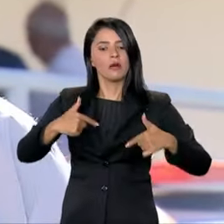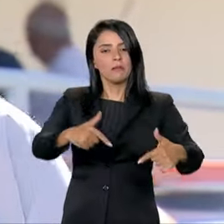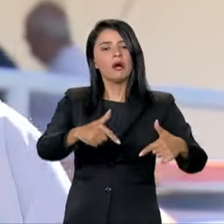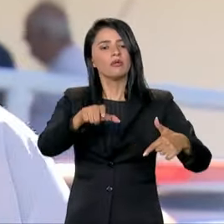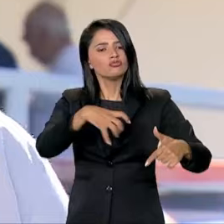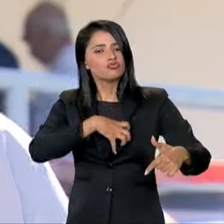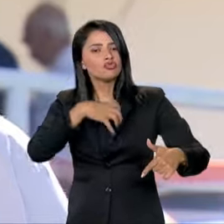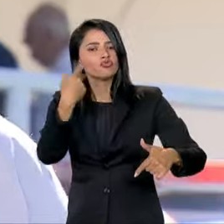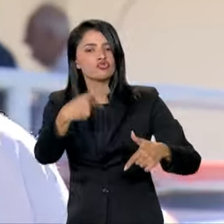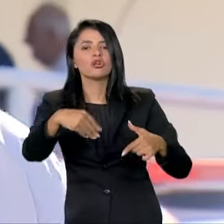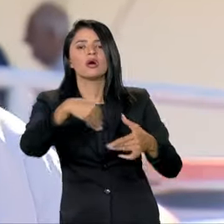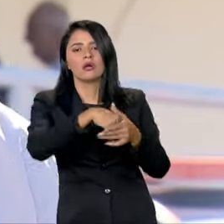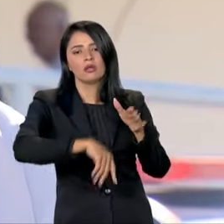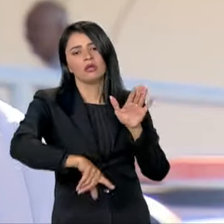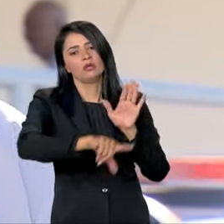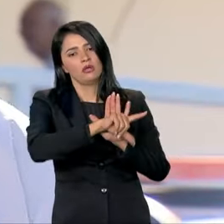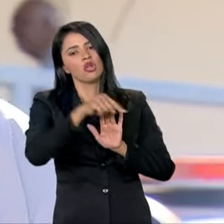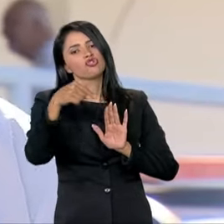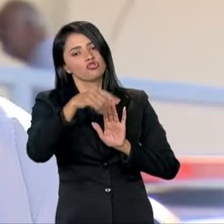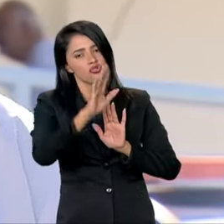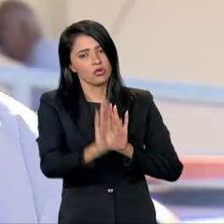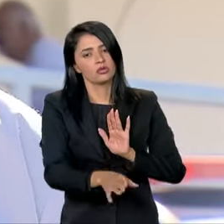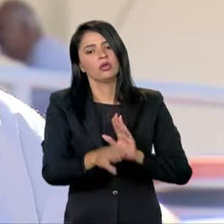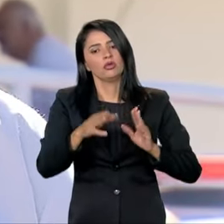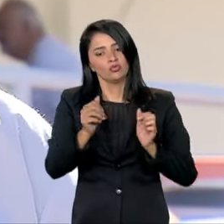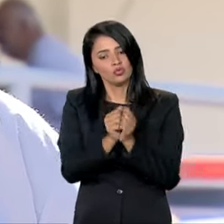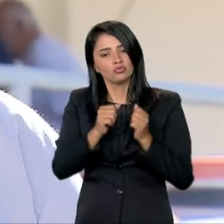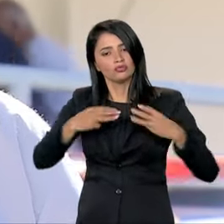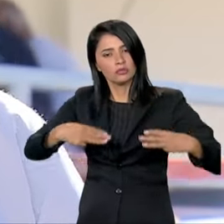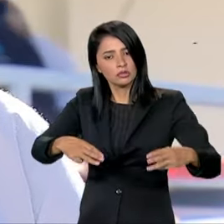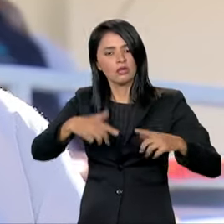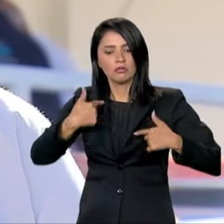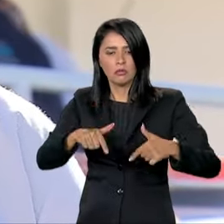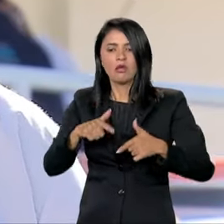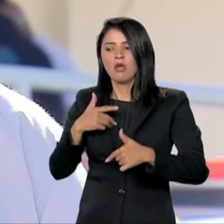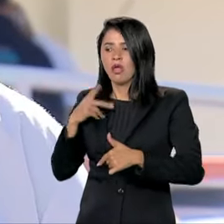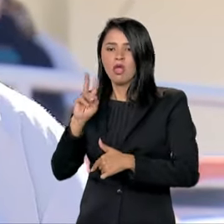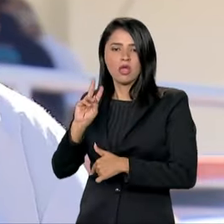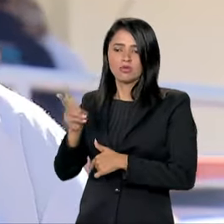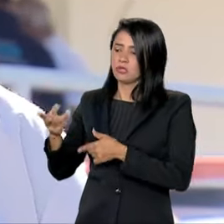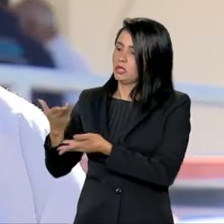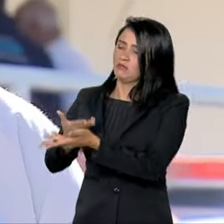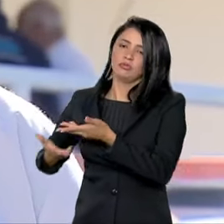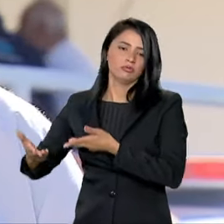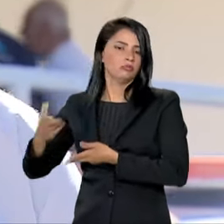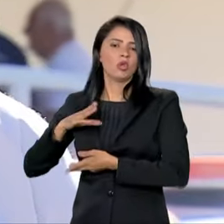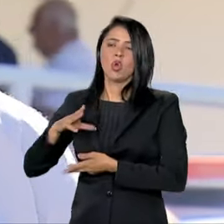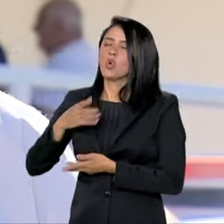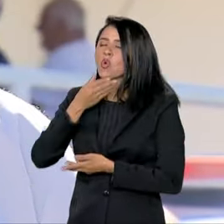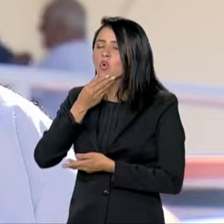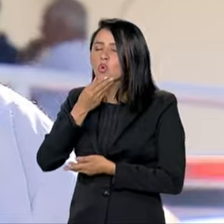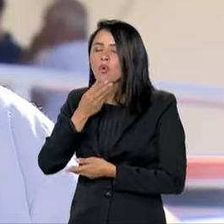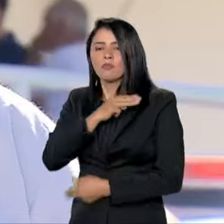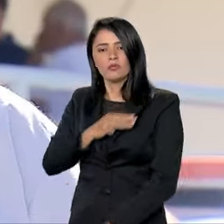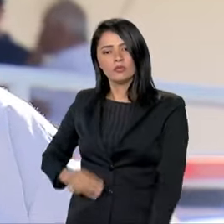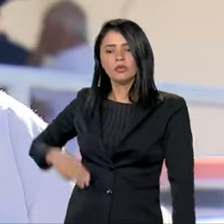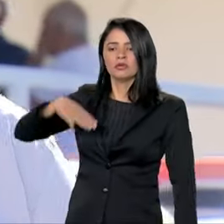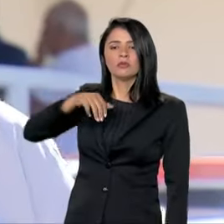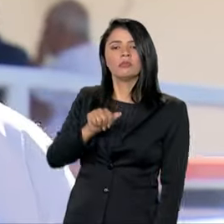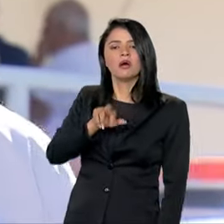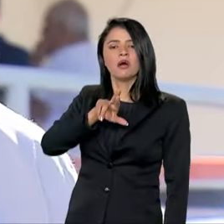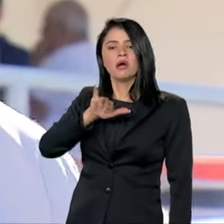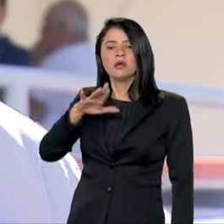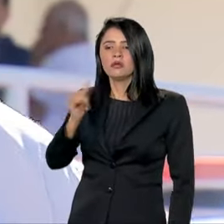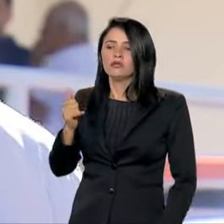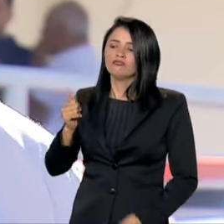existem na legislação, junto com o Ministério do Trabalho. Eu tenho conversado direto com o ministro Marinho. Já fizemos várias reuniões, já